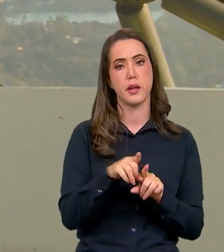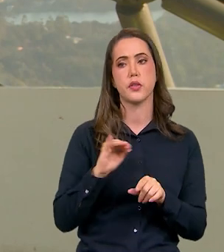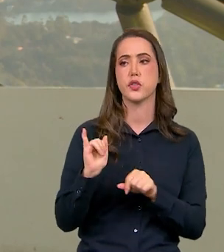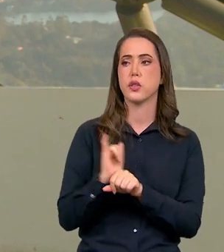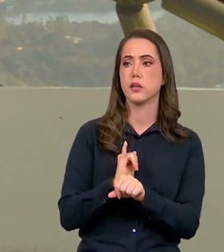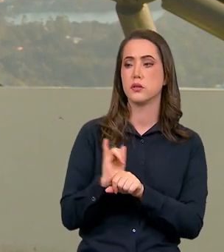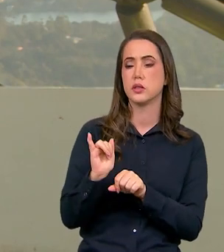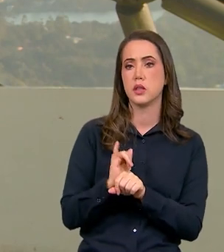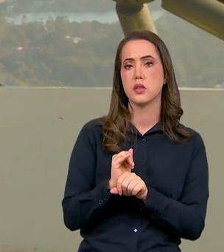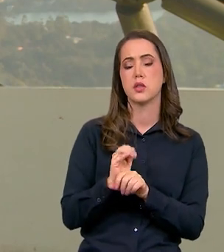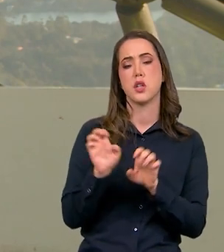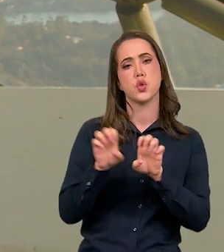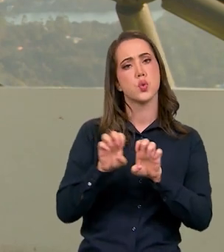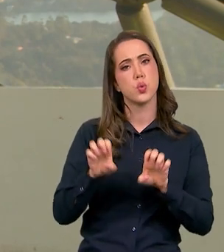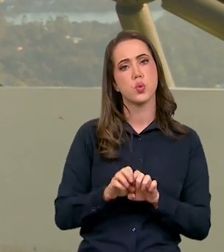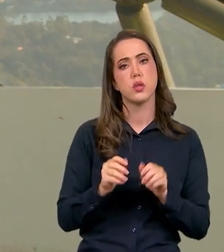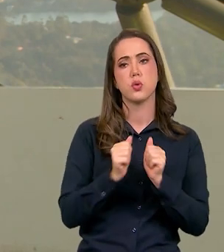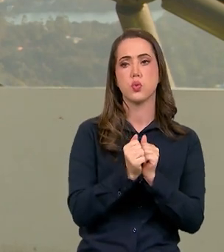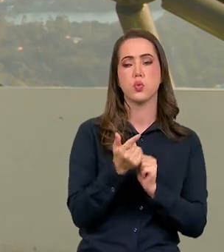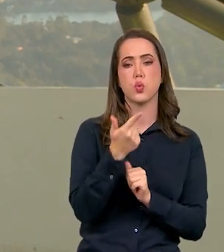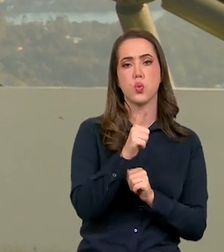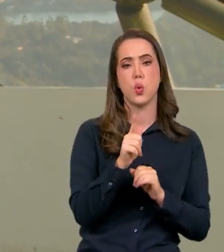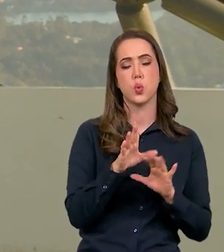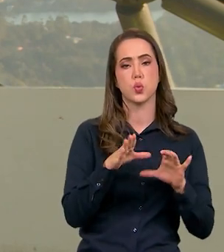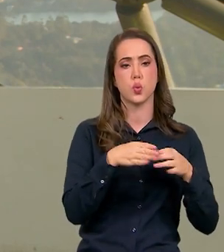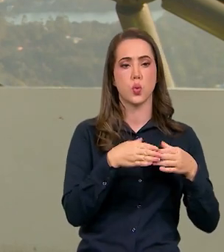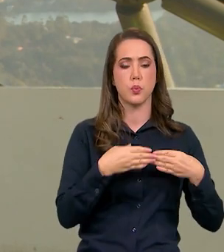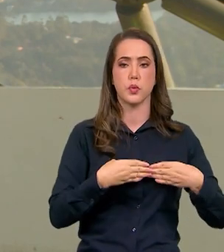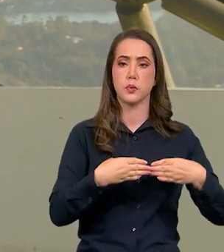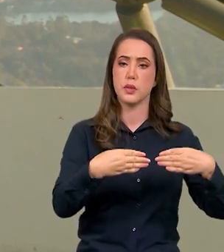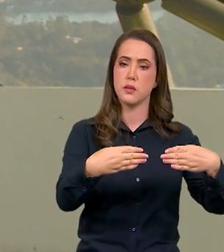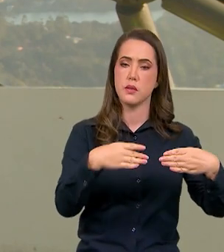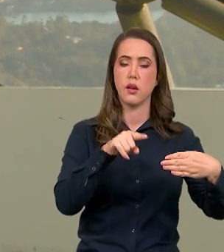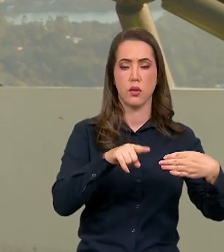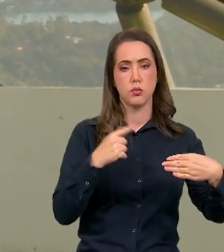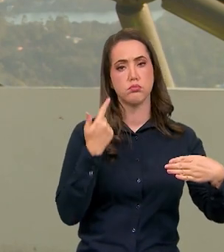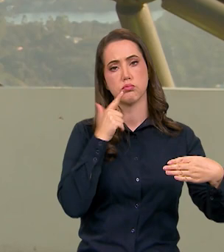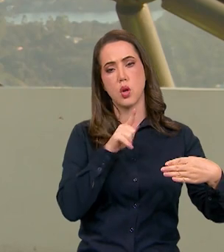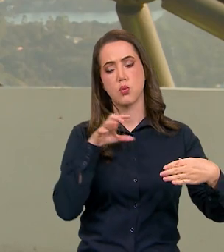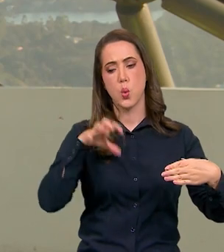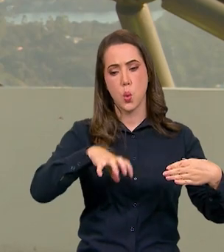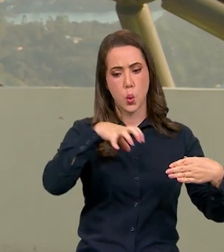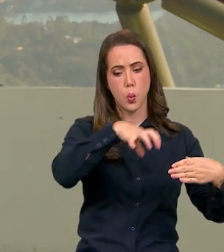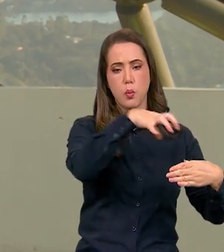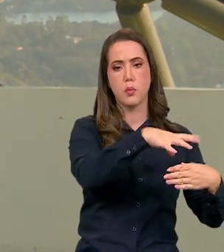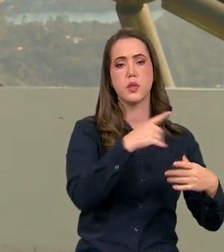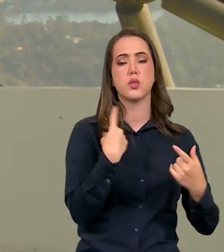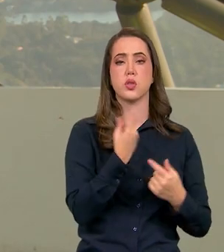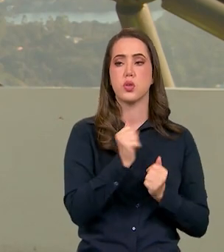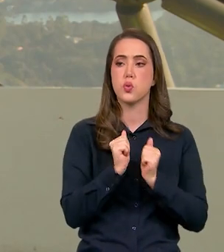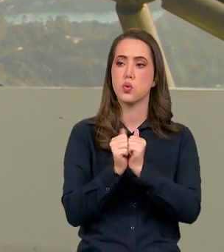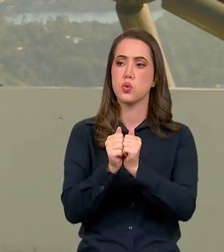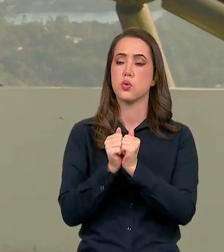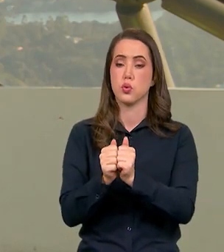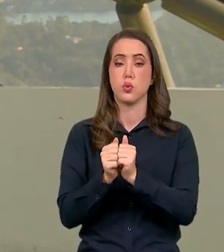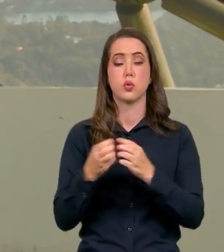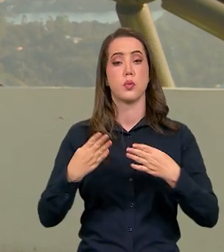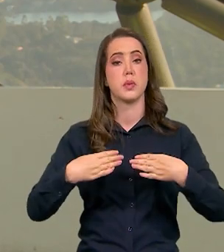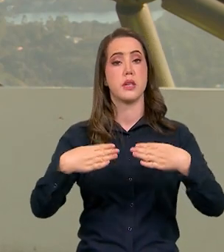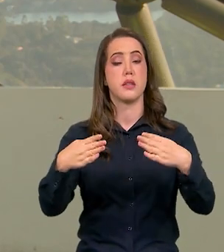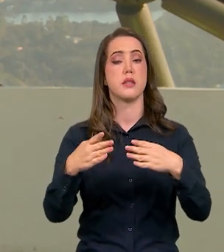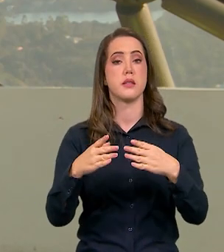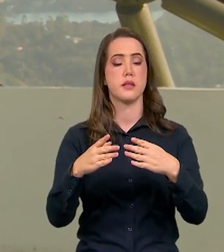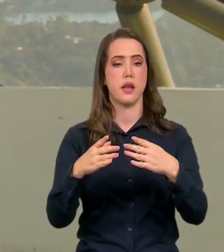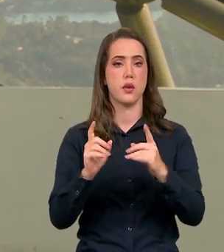com alguns braços do nosso ministério para que em breve a gente possa estar junto com o ministério de gestão